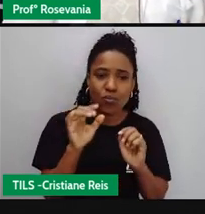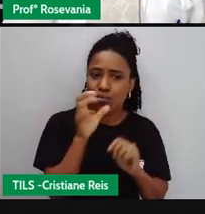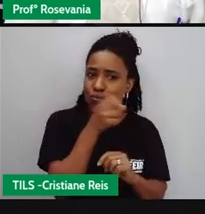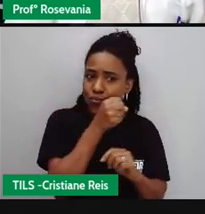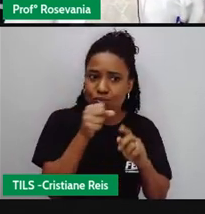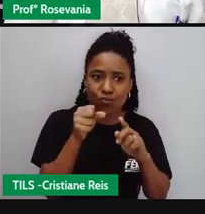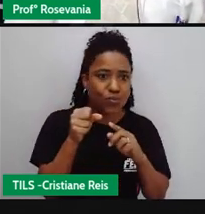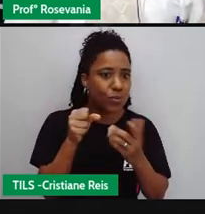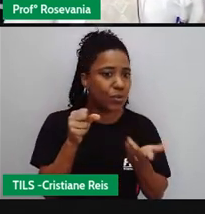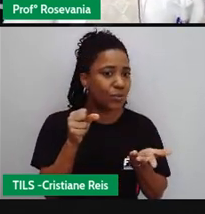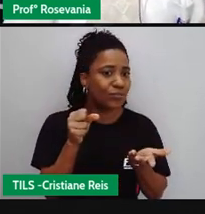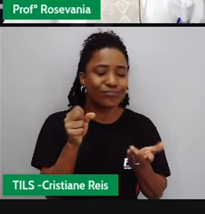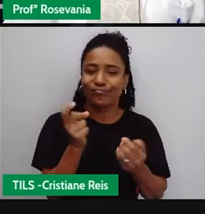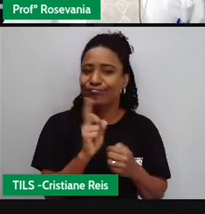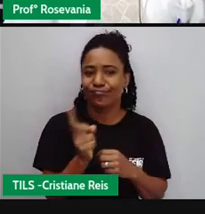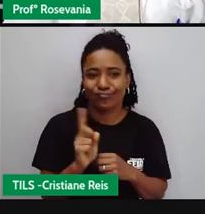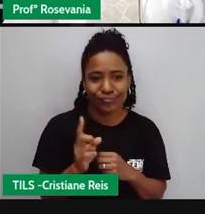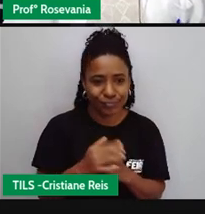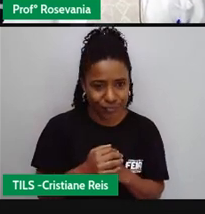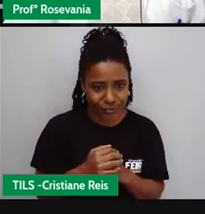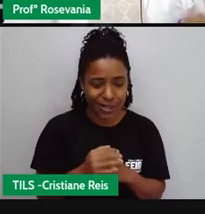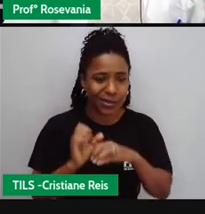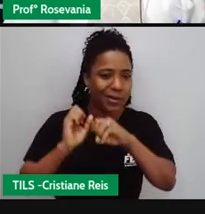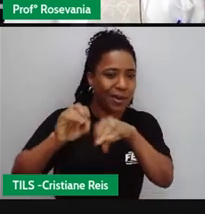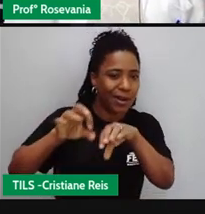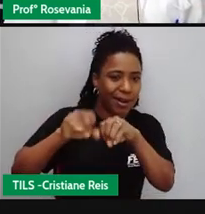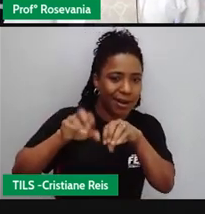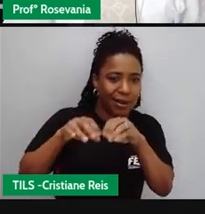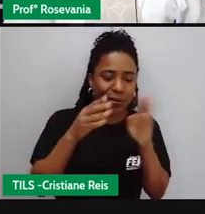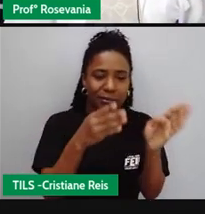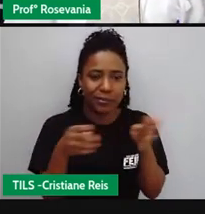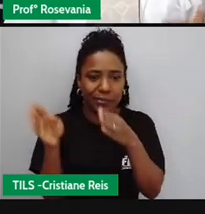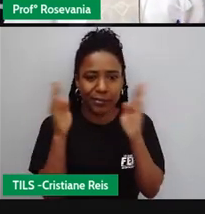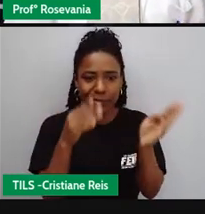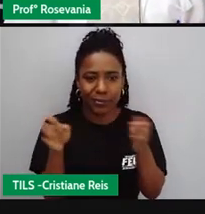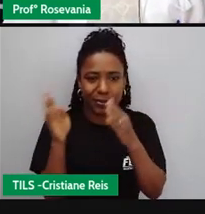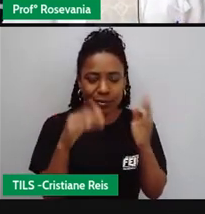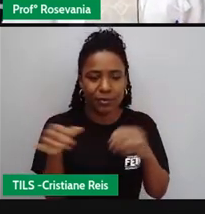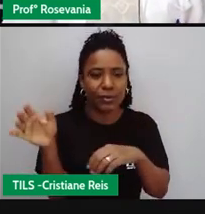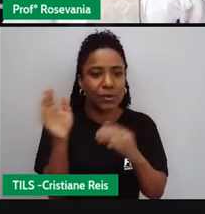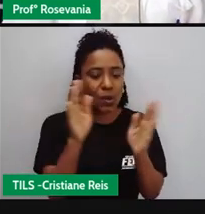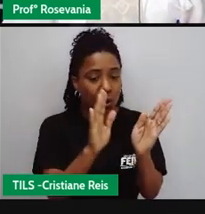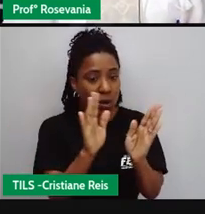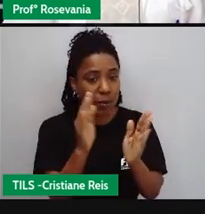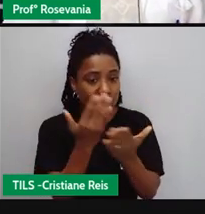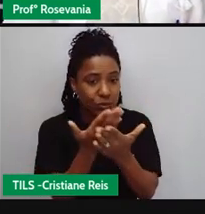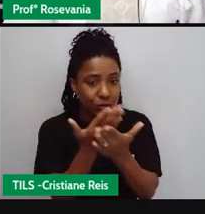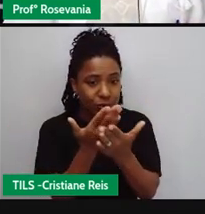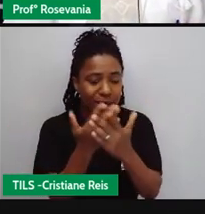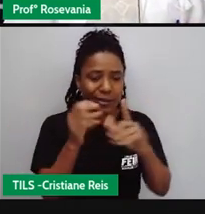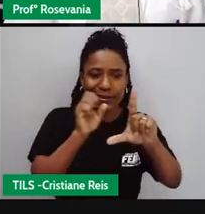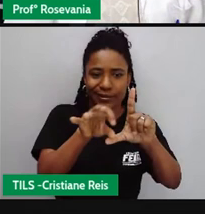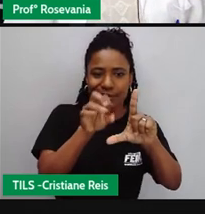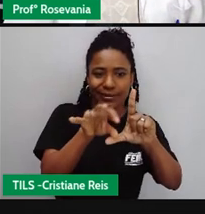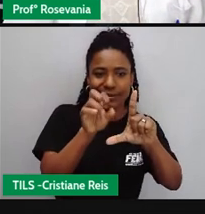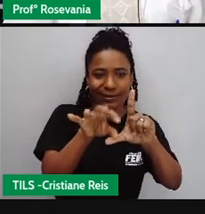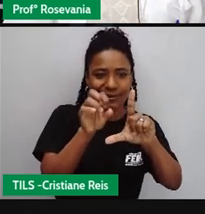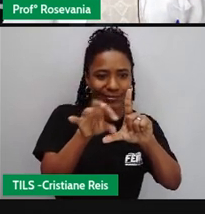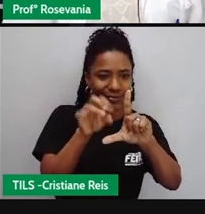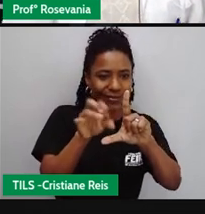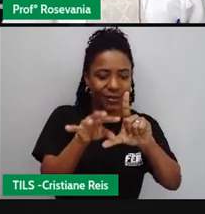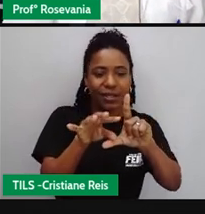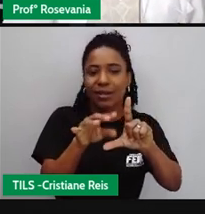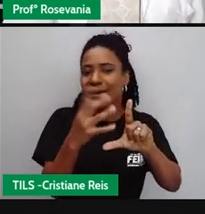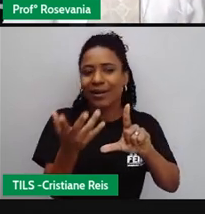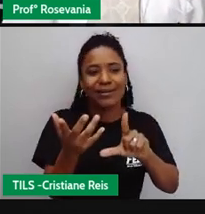aí e aí quando veio com a necessidade das aulas com essas plataformas de aula online elas não importaram e boa parte dos